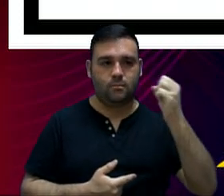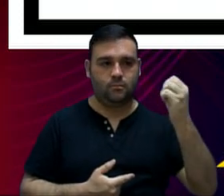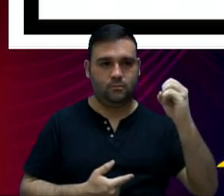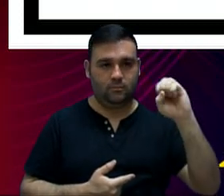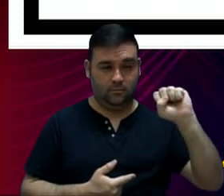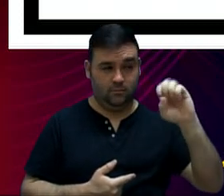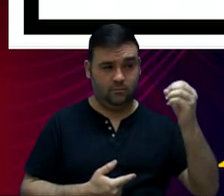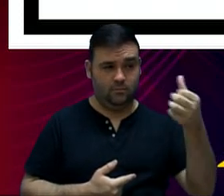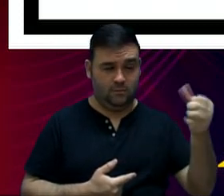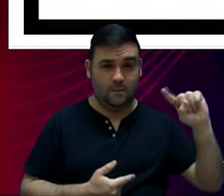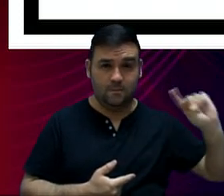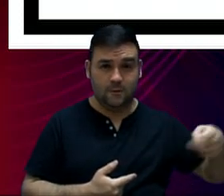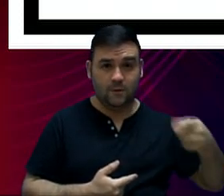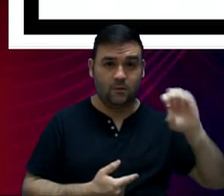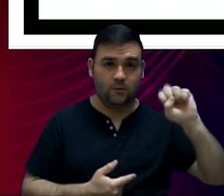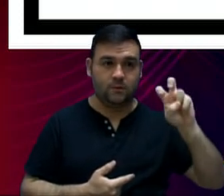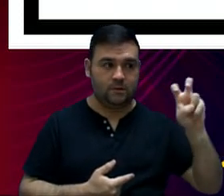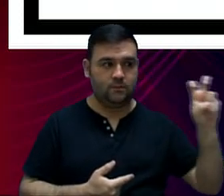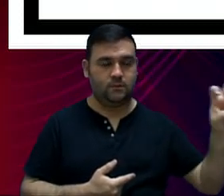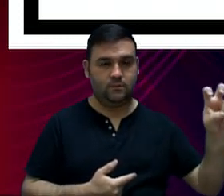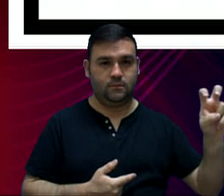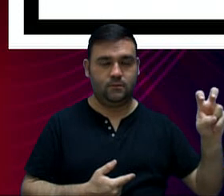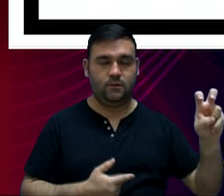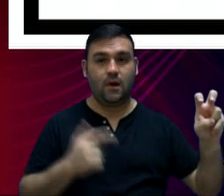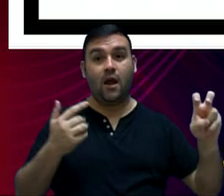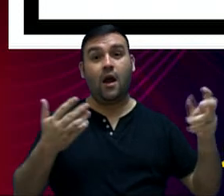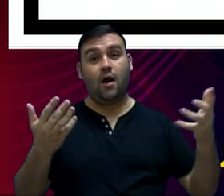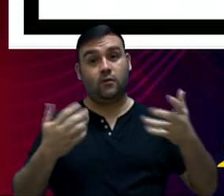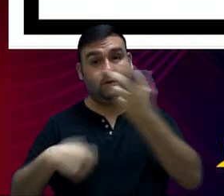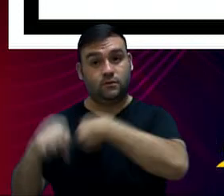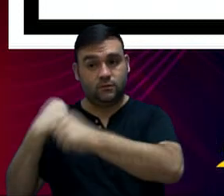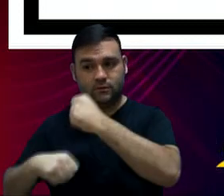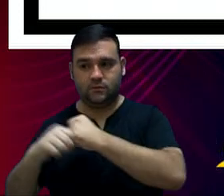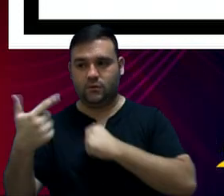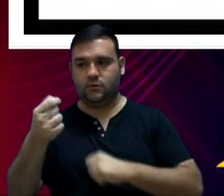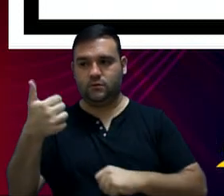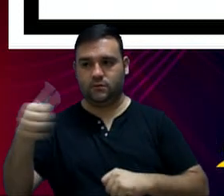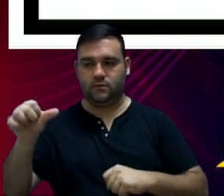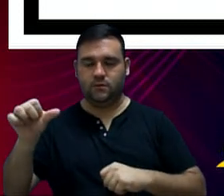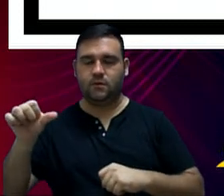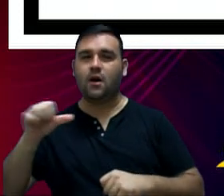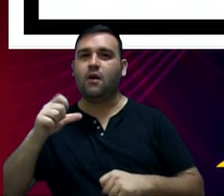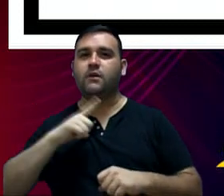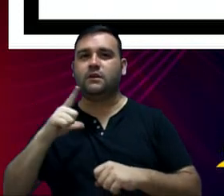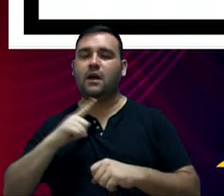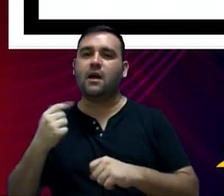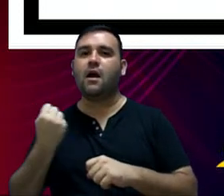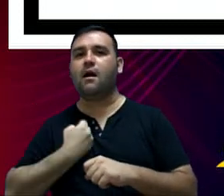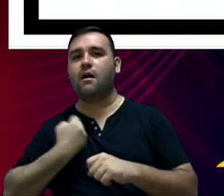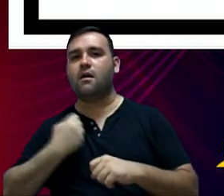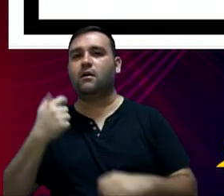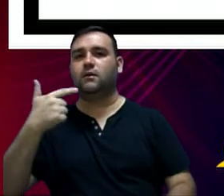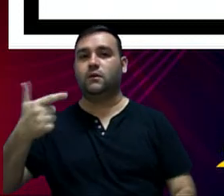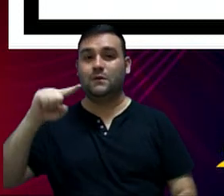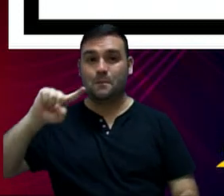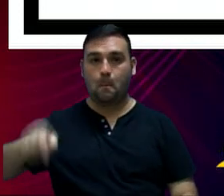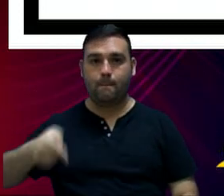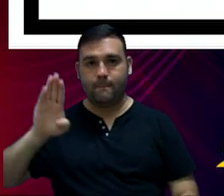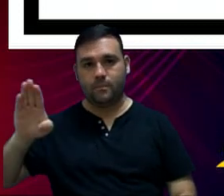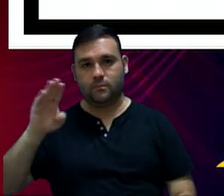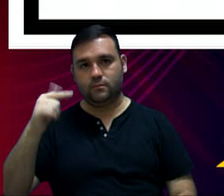,255,000. Já, de 2019, valores nominais, da ordem de R 2